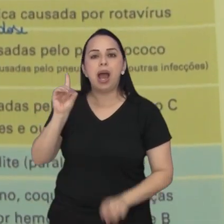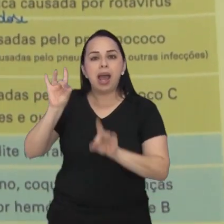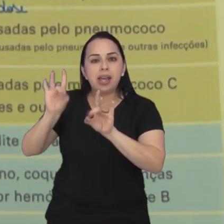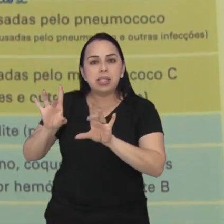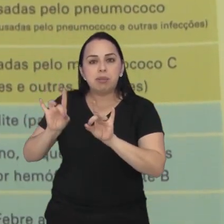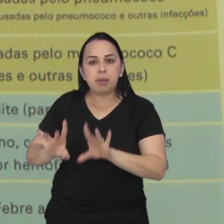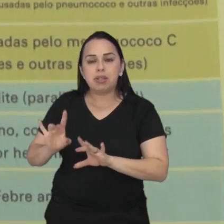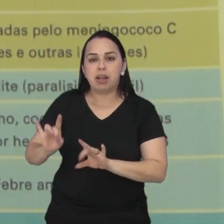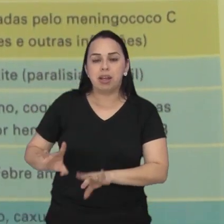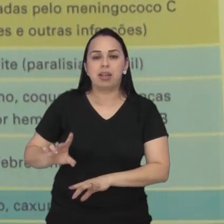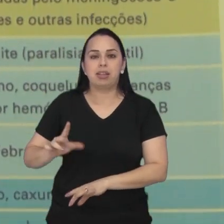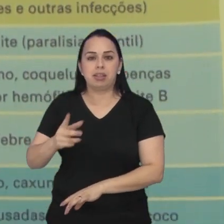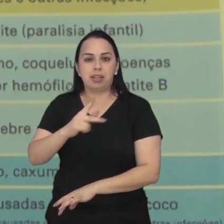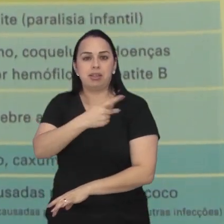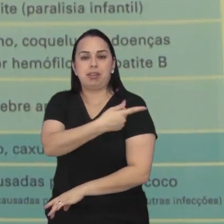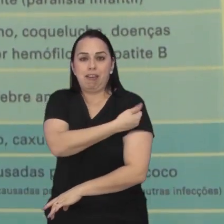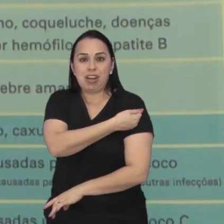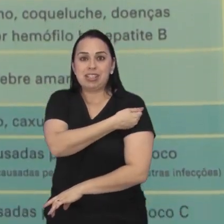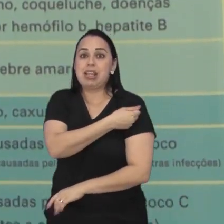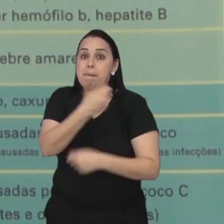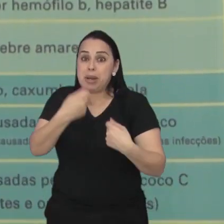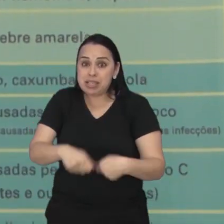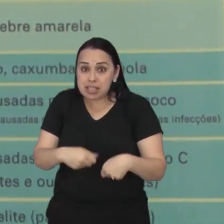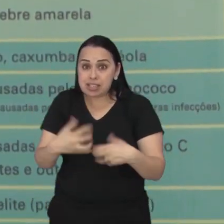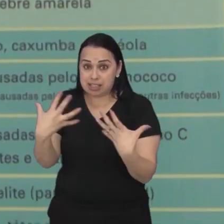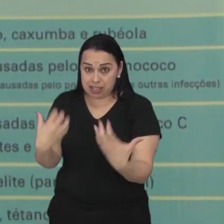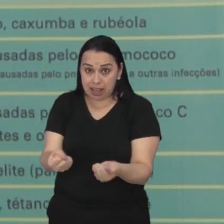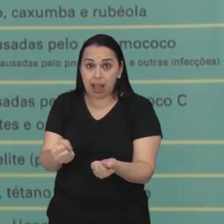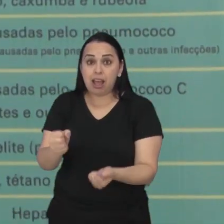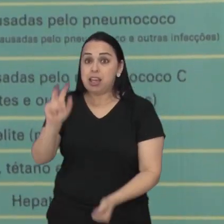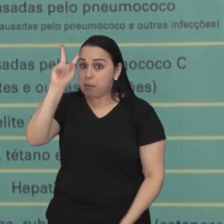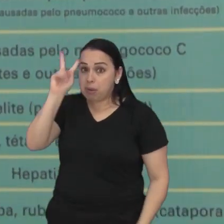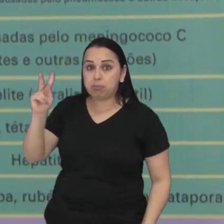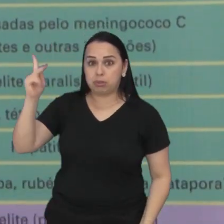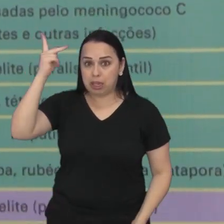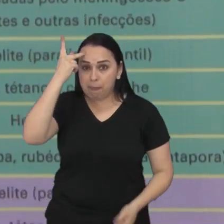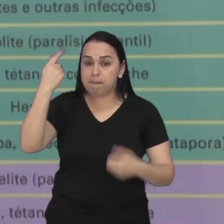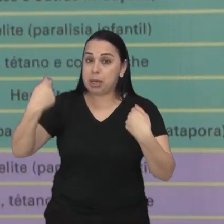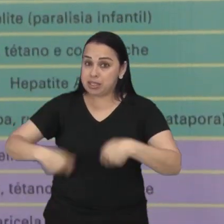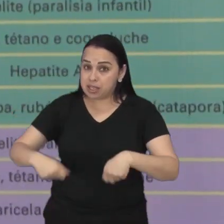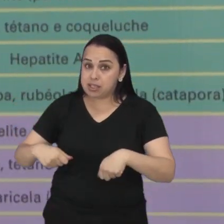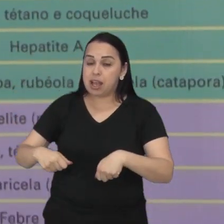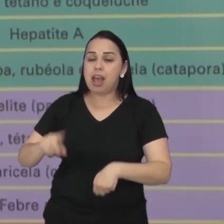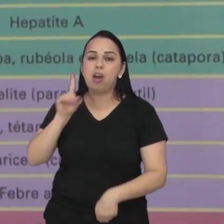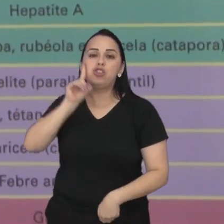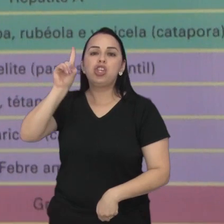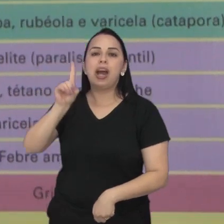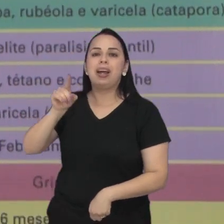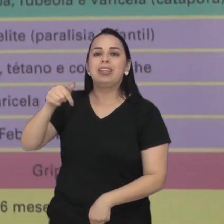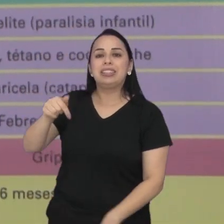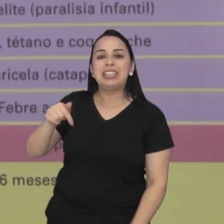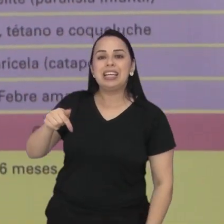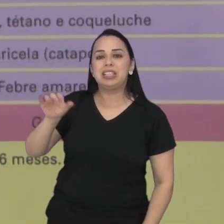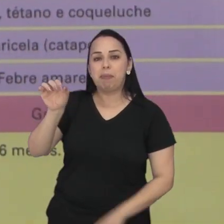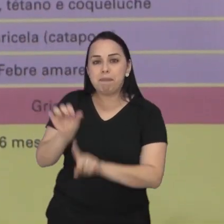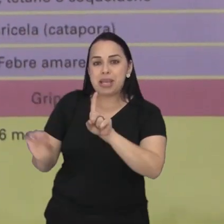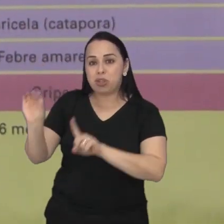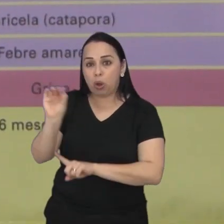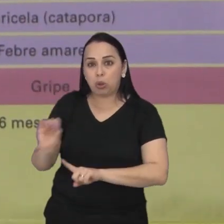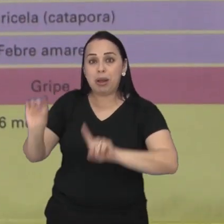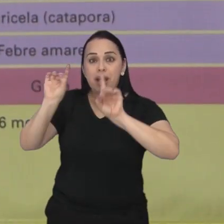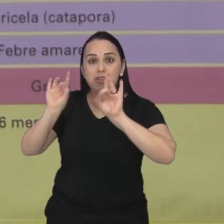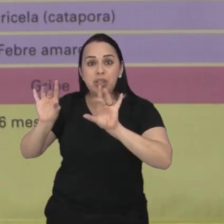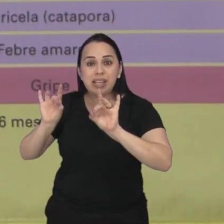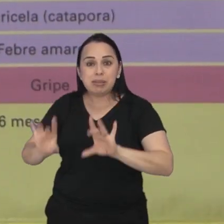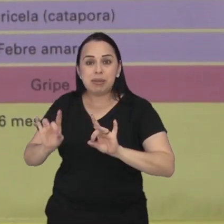a atenção sobre a importância de mudar essa realidade o dia nacional da vacinação ele é comemorado em